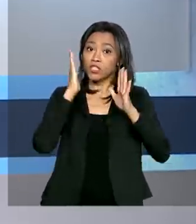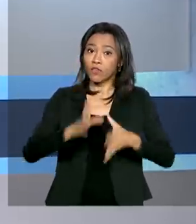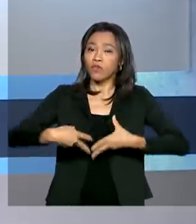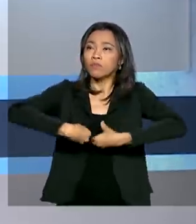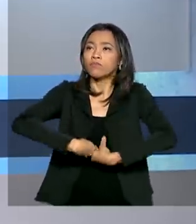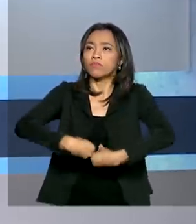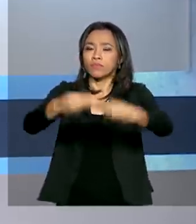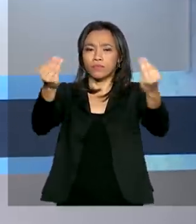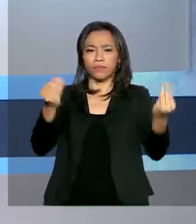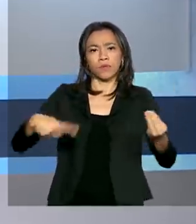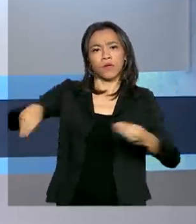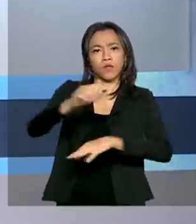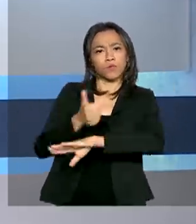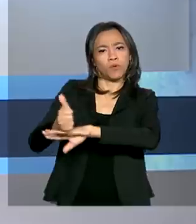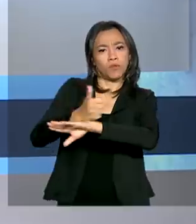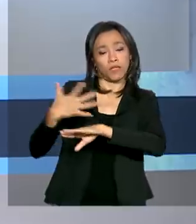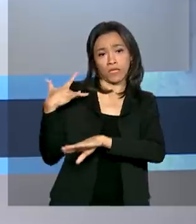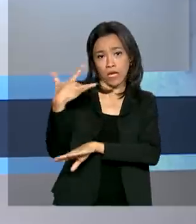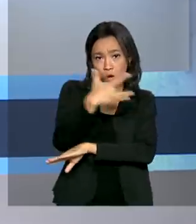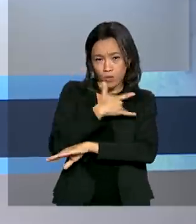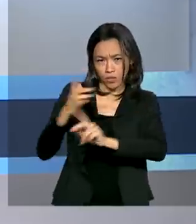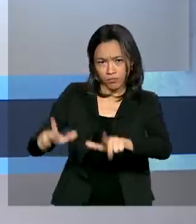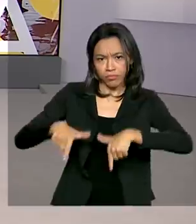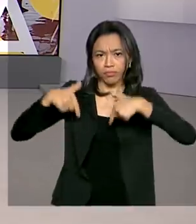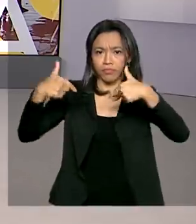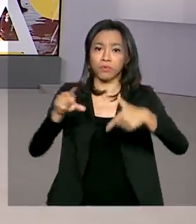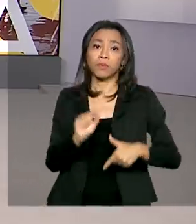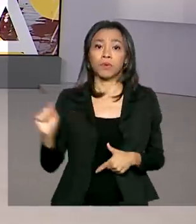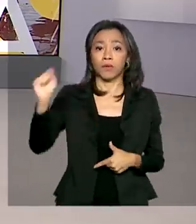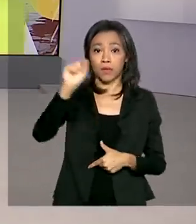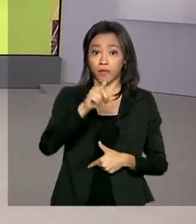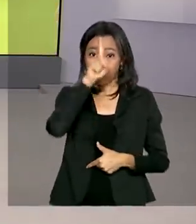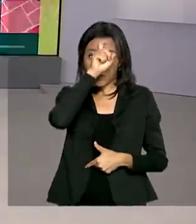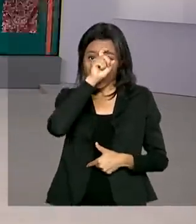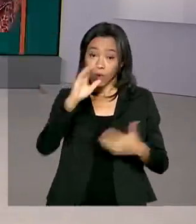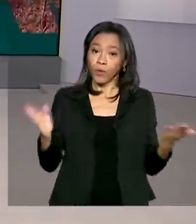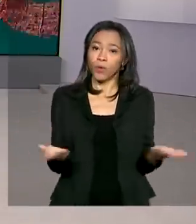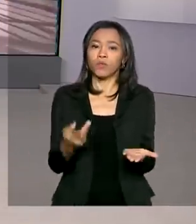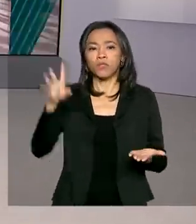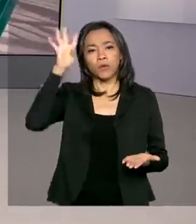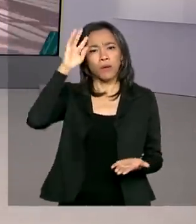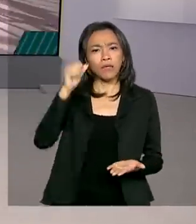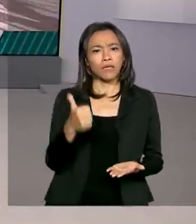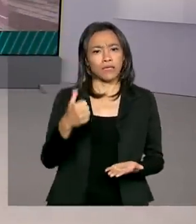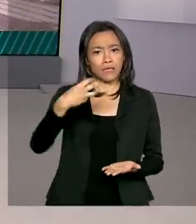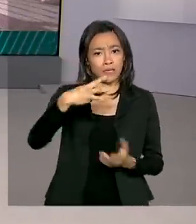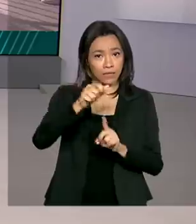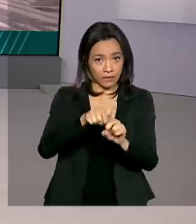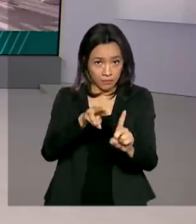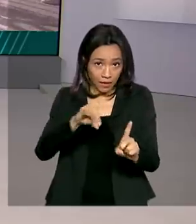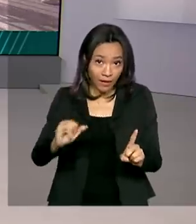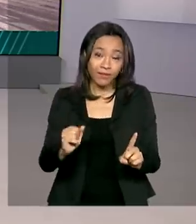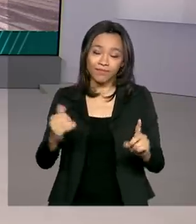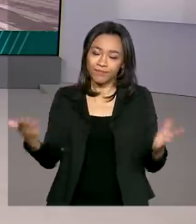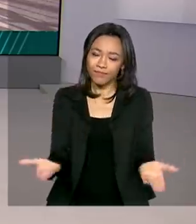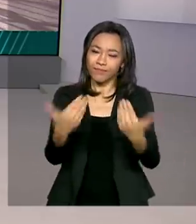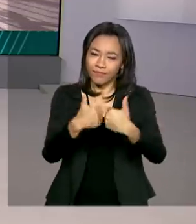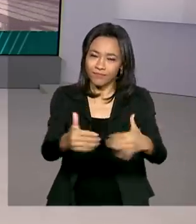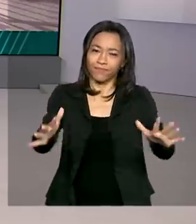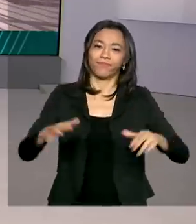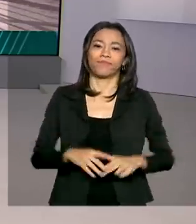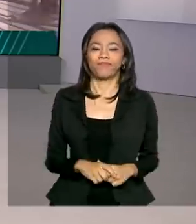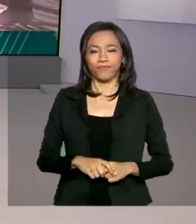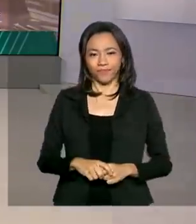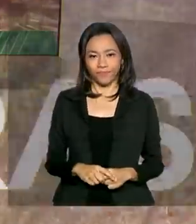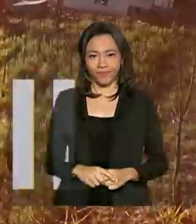profissionais de saúde que atuam na linha de frente. Hoje é quarta-feira, 13 de maio. O Brasil em Dia começa